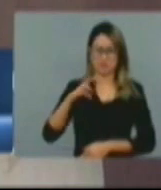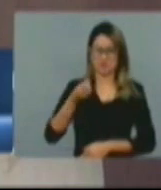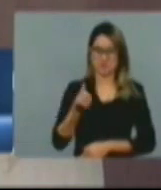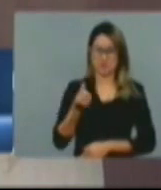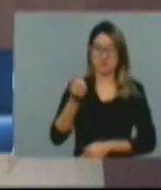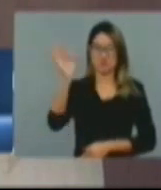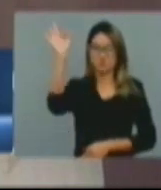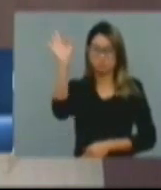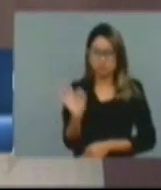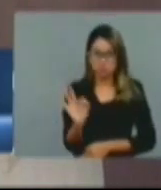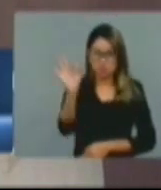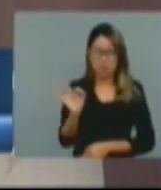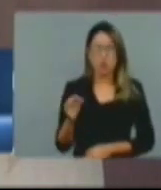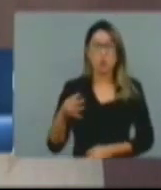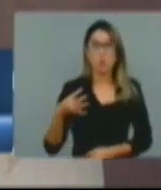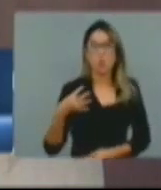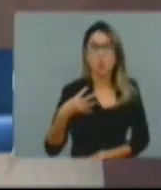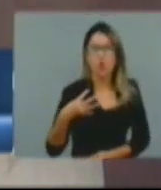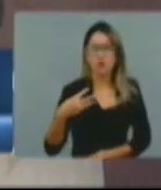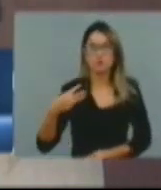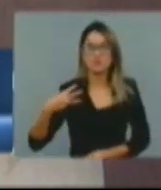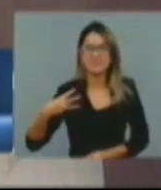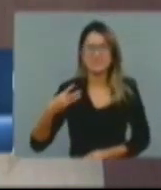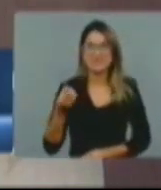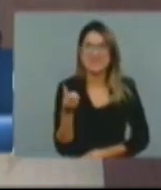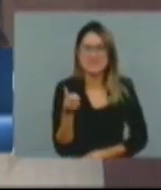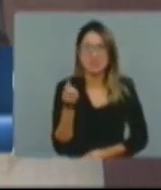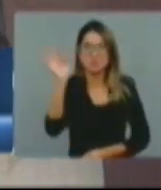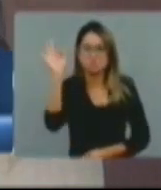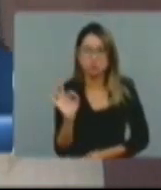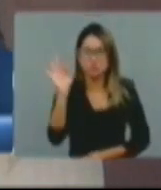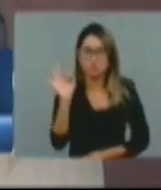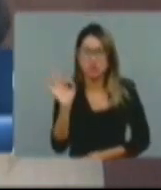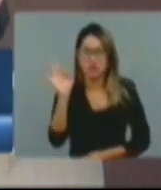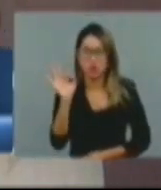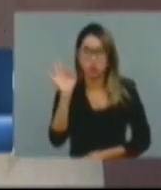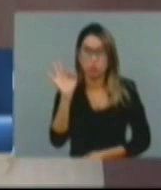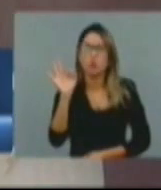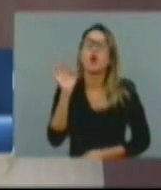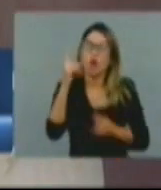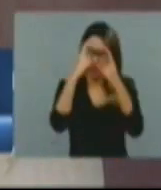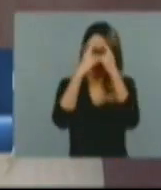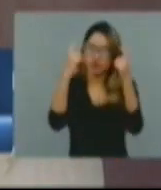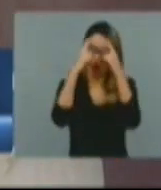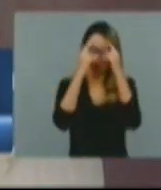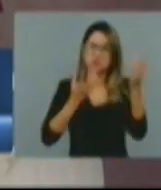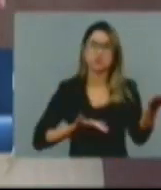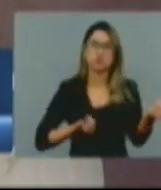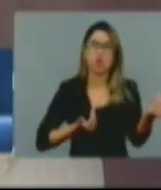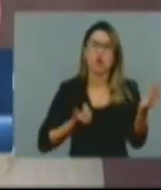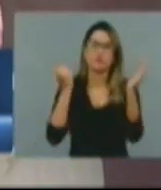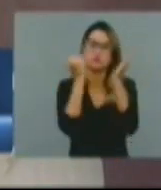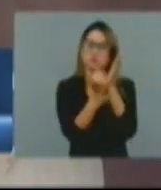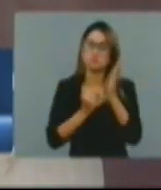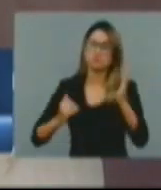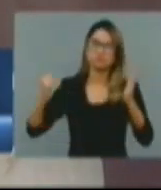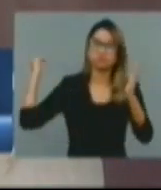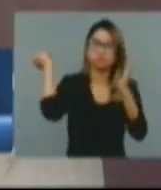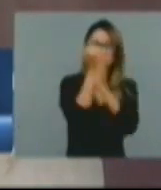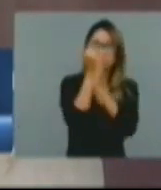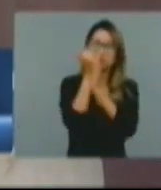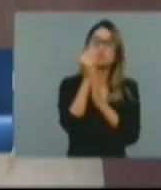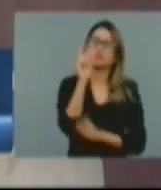436%. Vou repetir, em 10 anos dados do mapa da